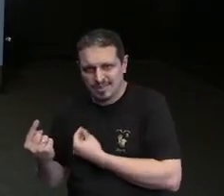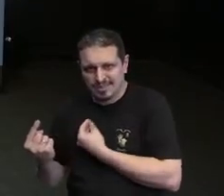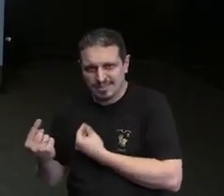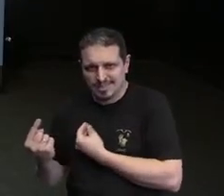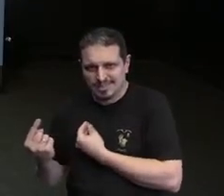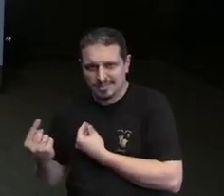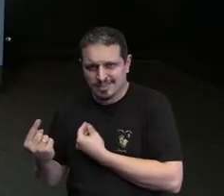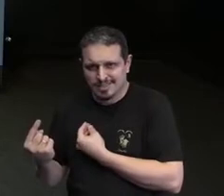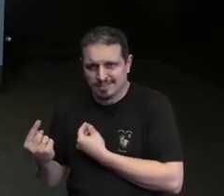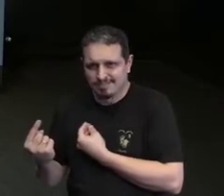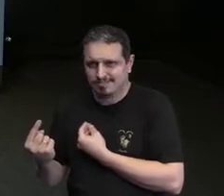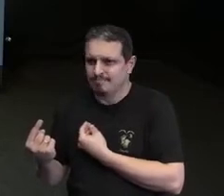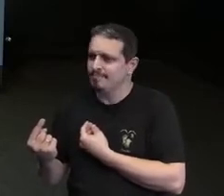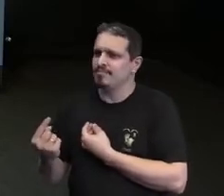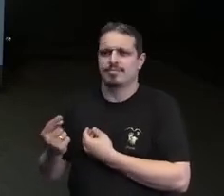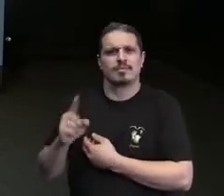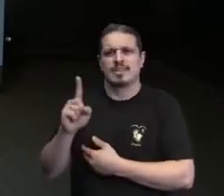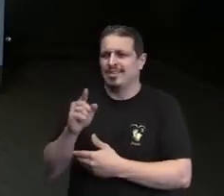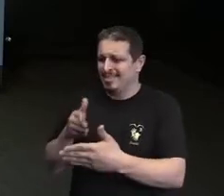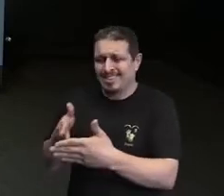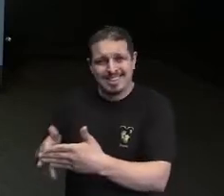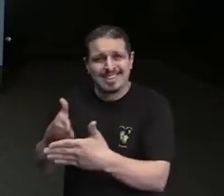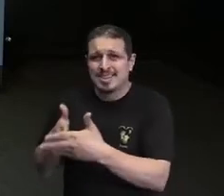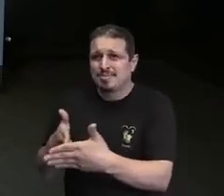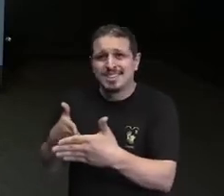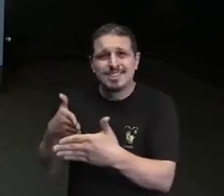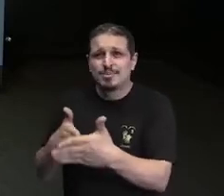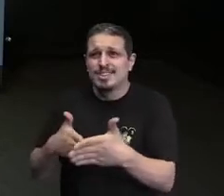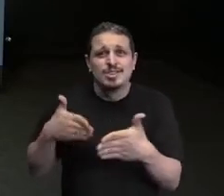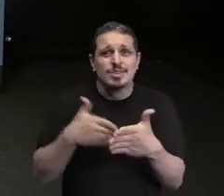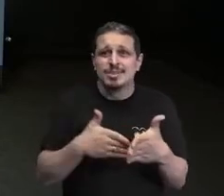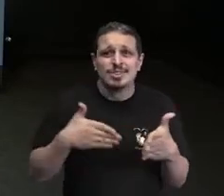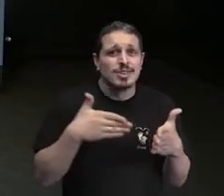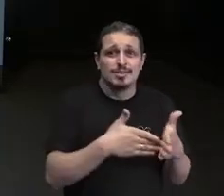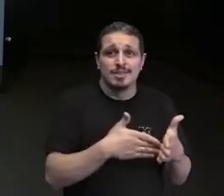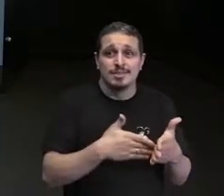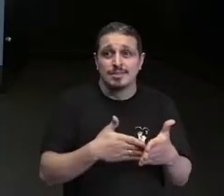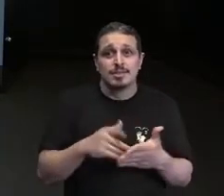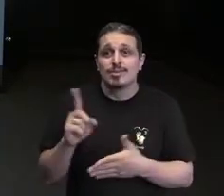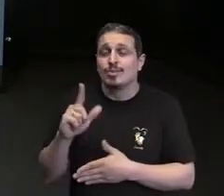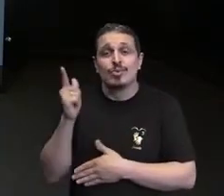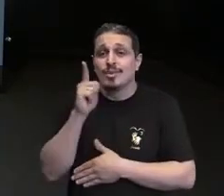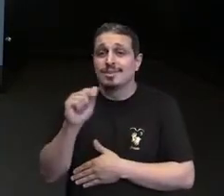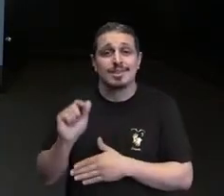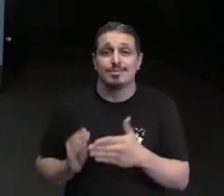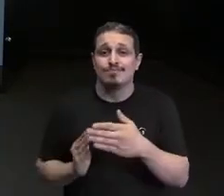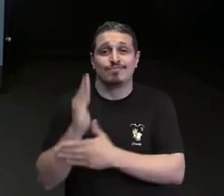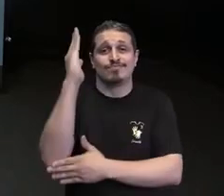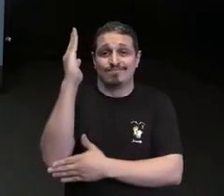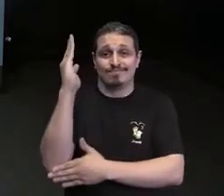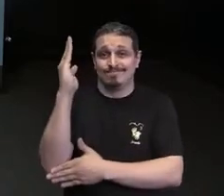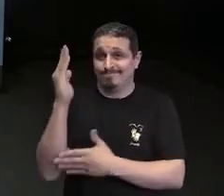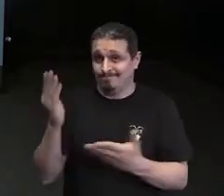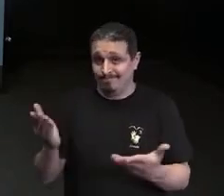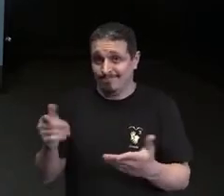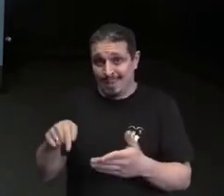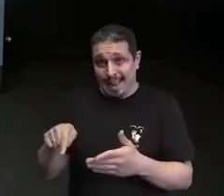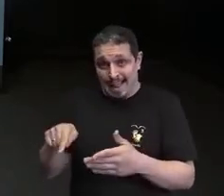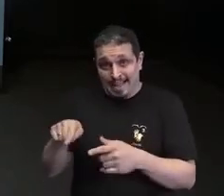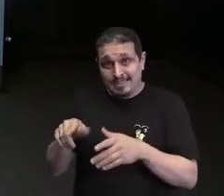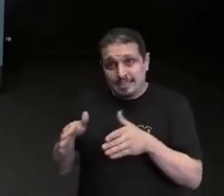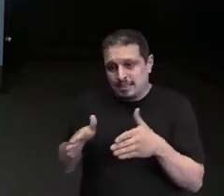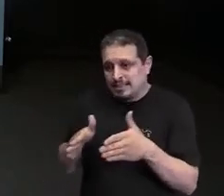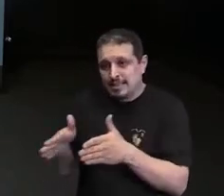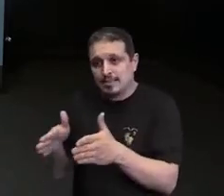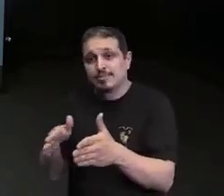relação a todas as barreiras de forma individual. E essa jornada da criança diversa,